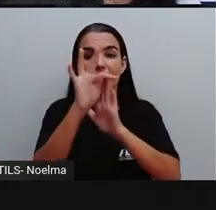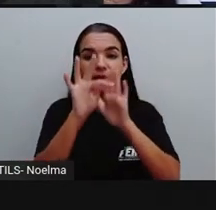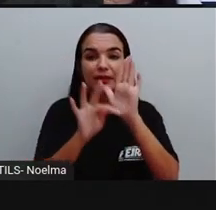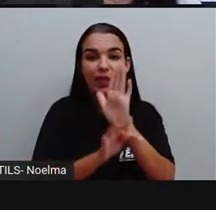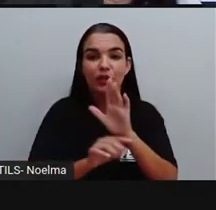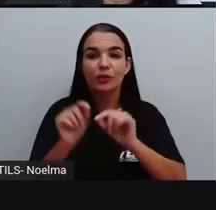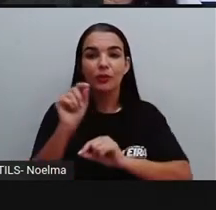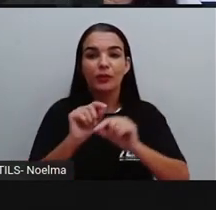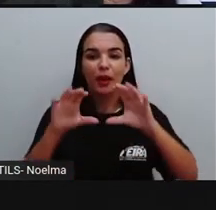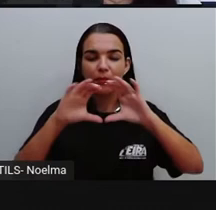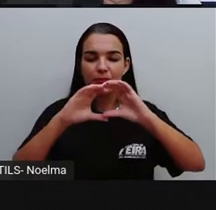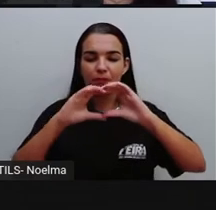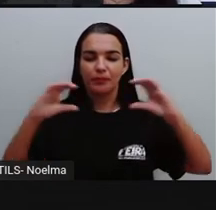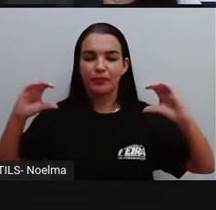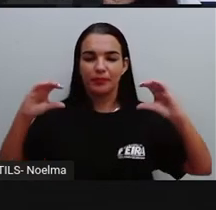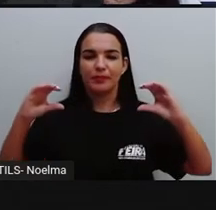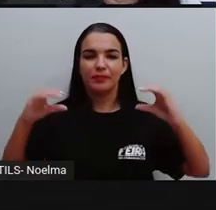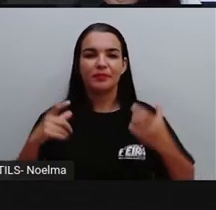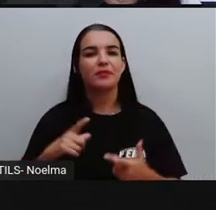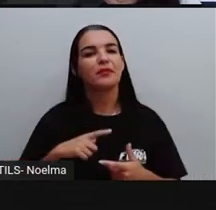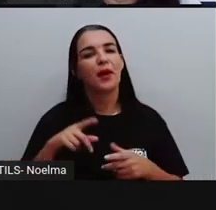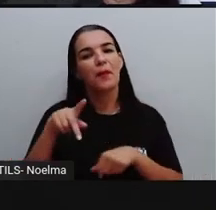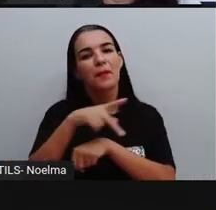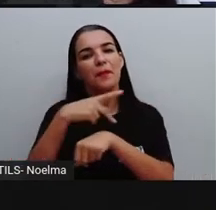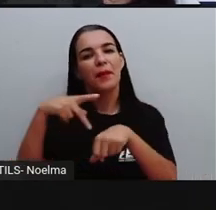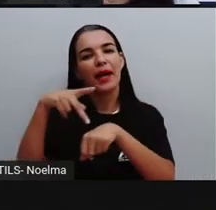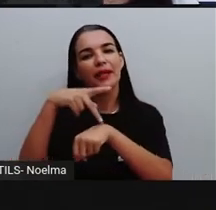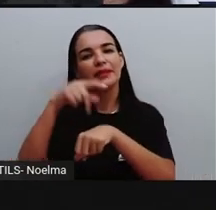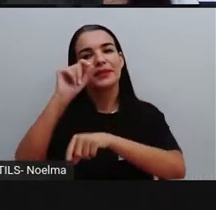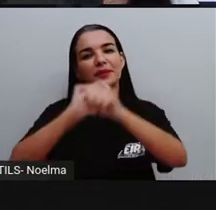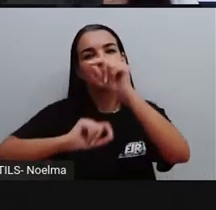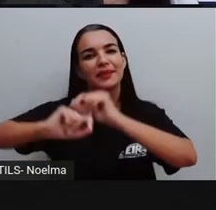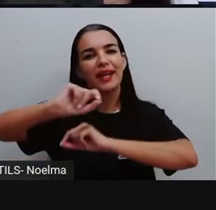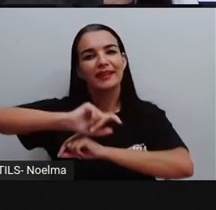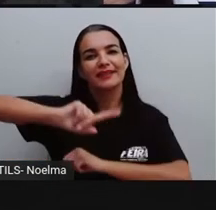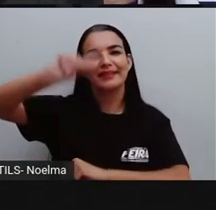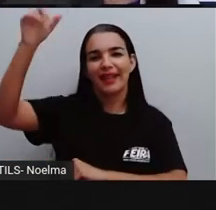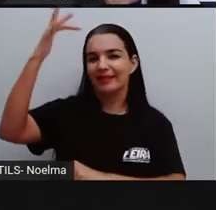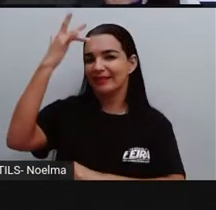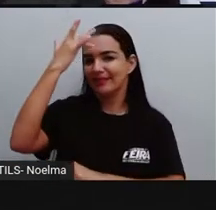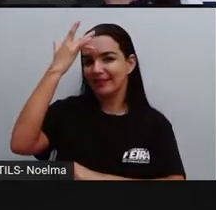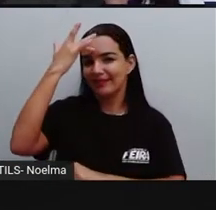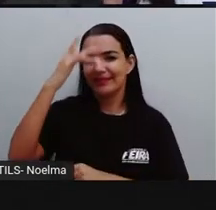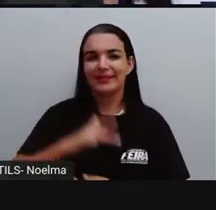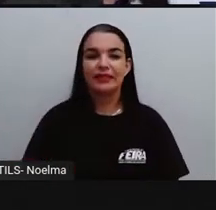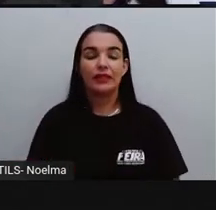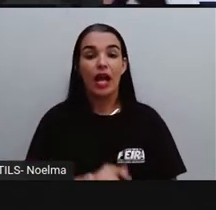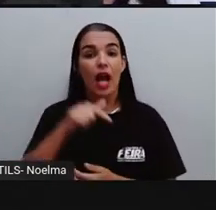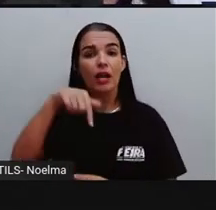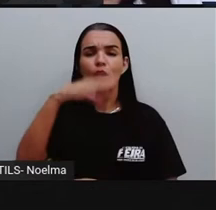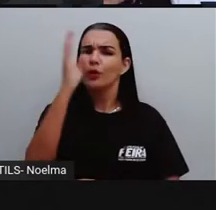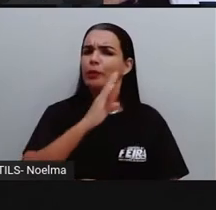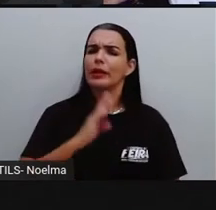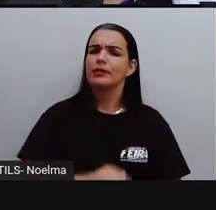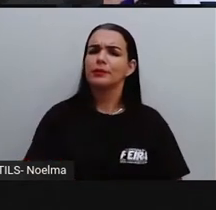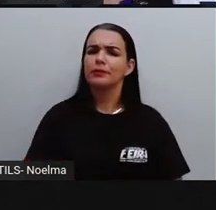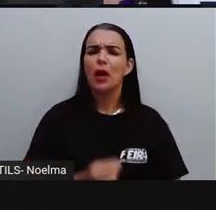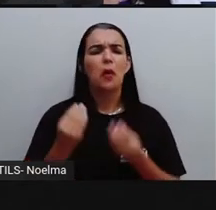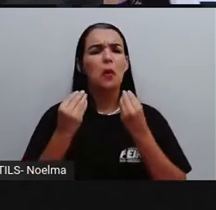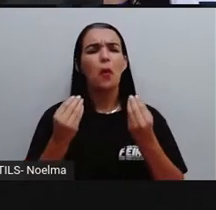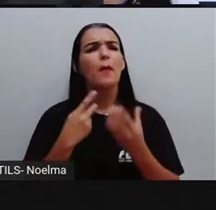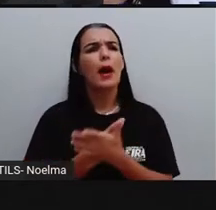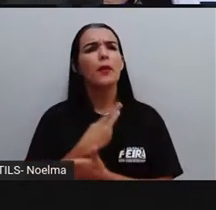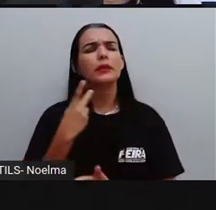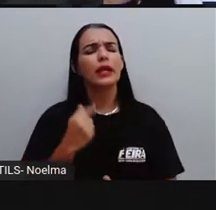no sentido vertical, nos países ocidentais. E no Brasil? Como é que